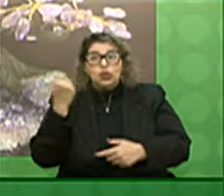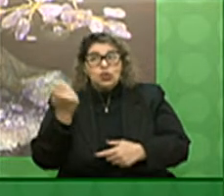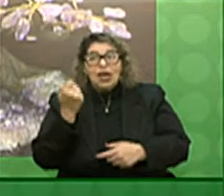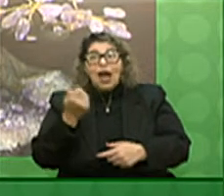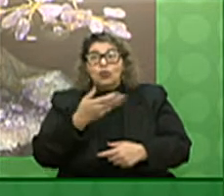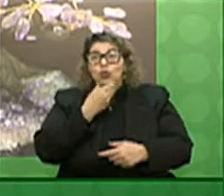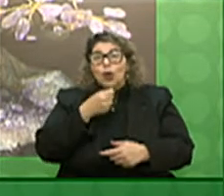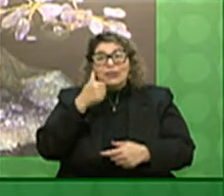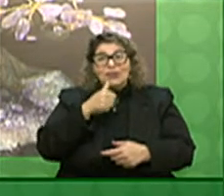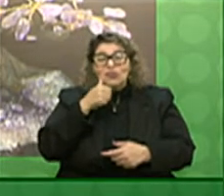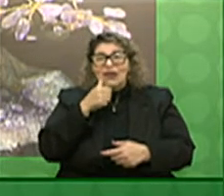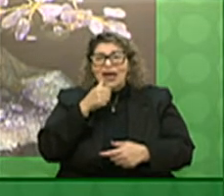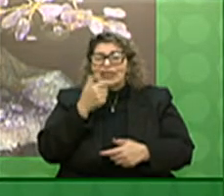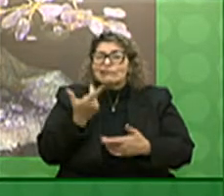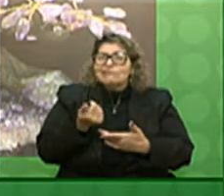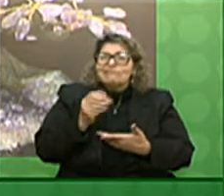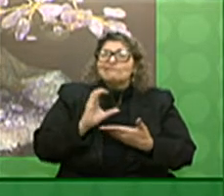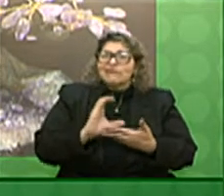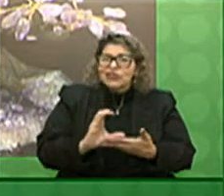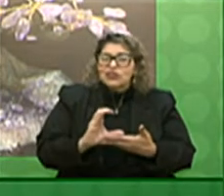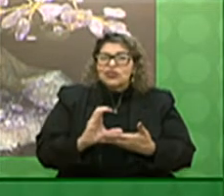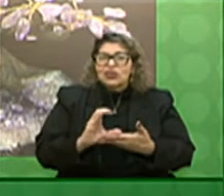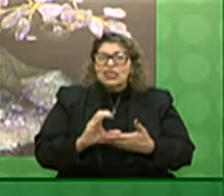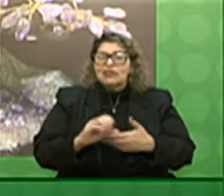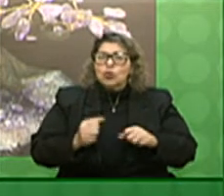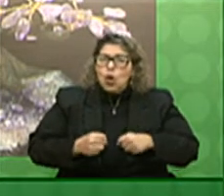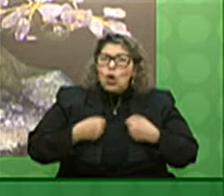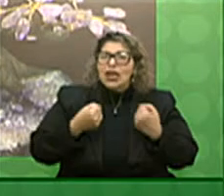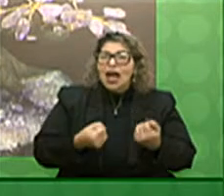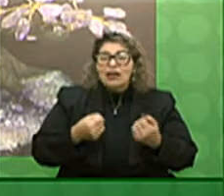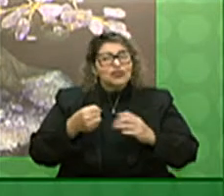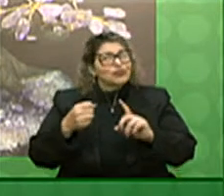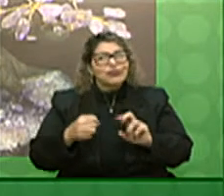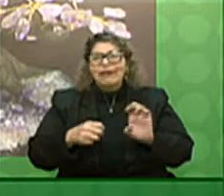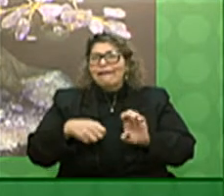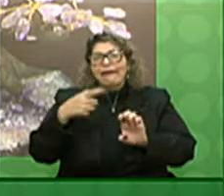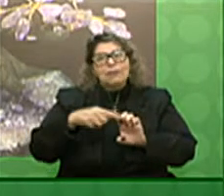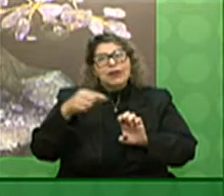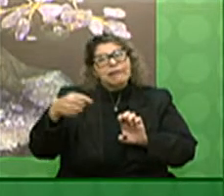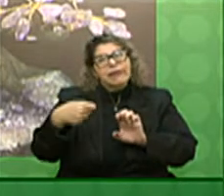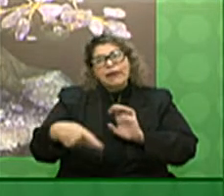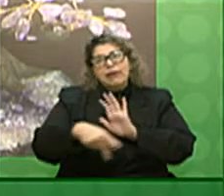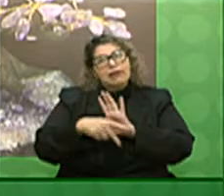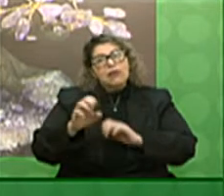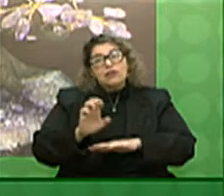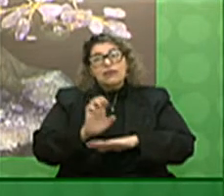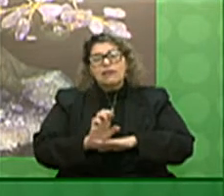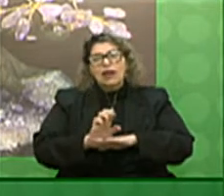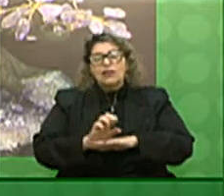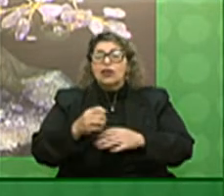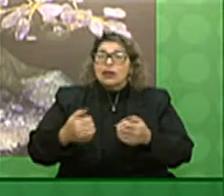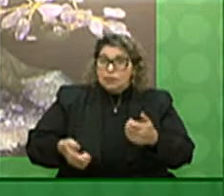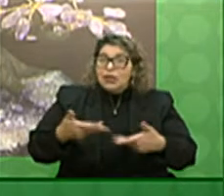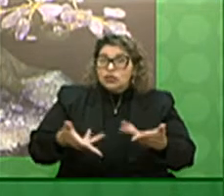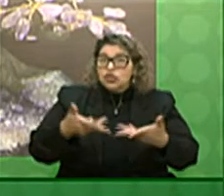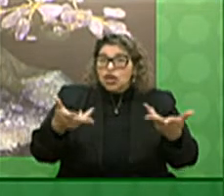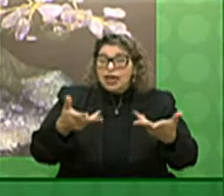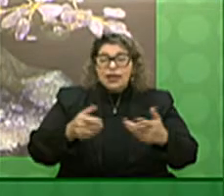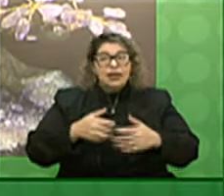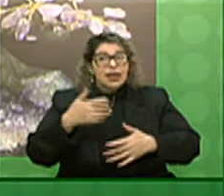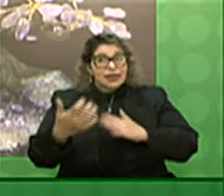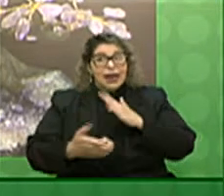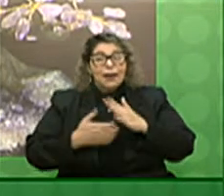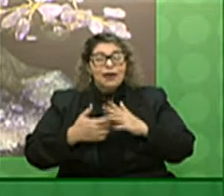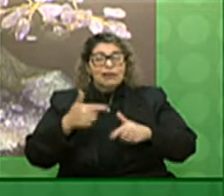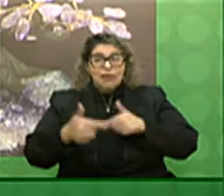continuem investindo e empreendendo aqui no nosso estado e isso gera emprego isso fomenta a economia e